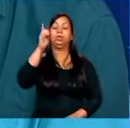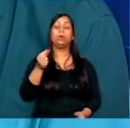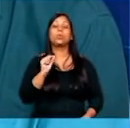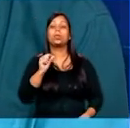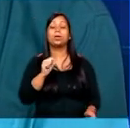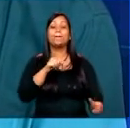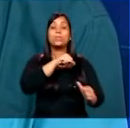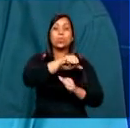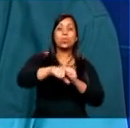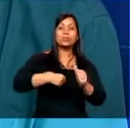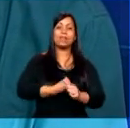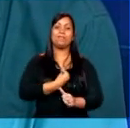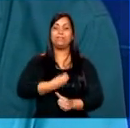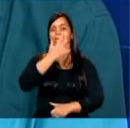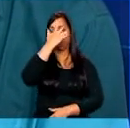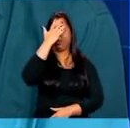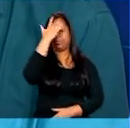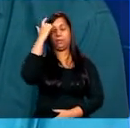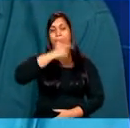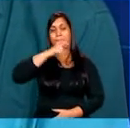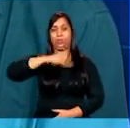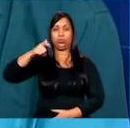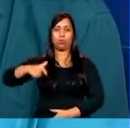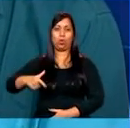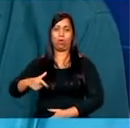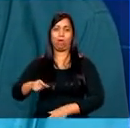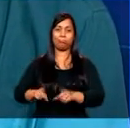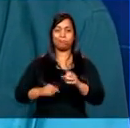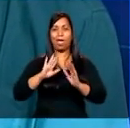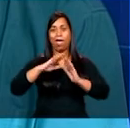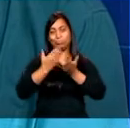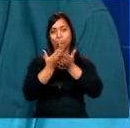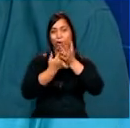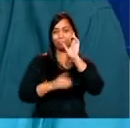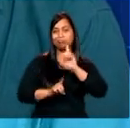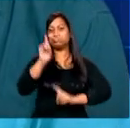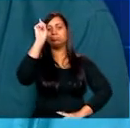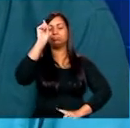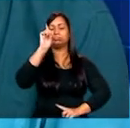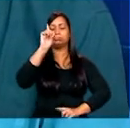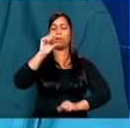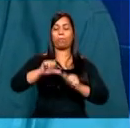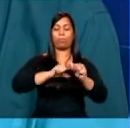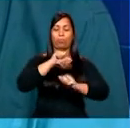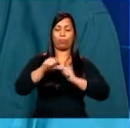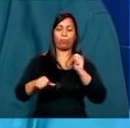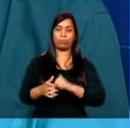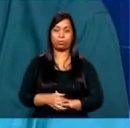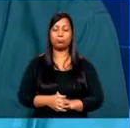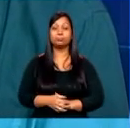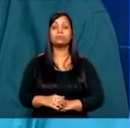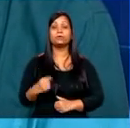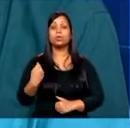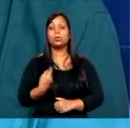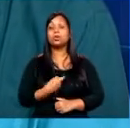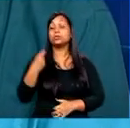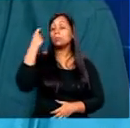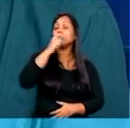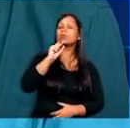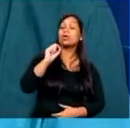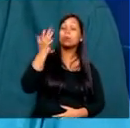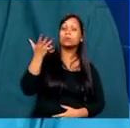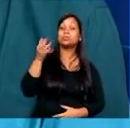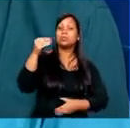muda o rumo da vida das pessoas, né? E a gente acompanha sempre com preocupação do que está acontecendo